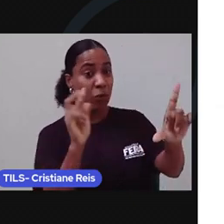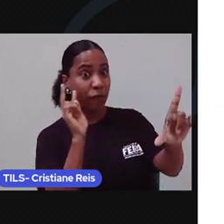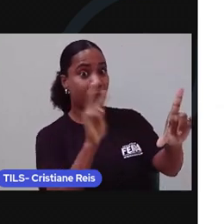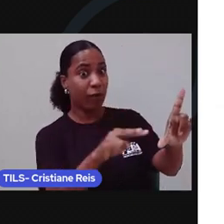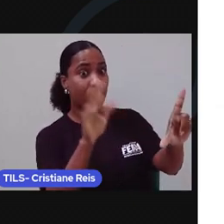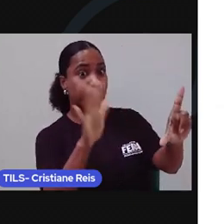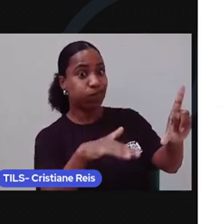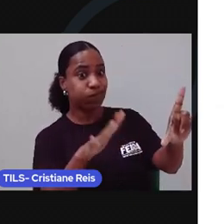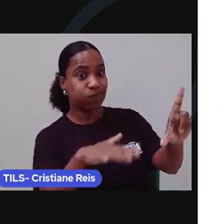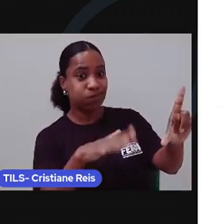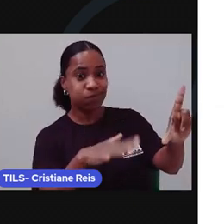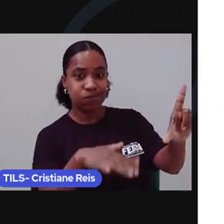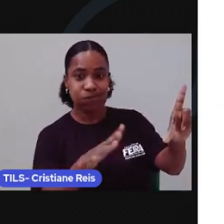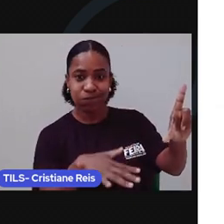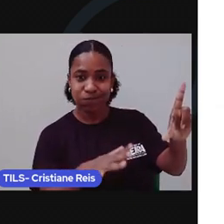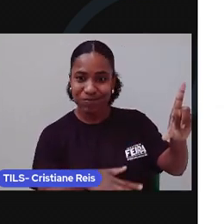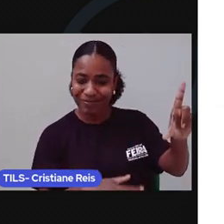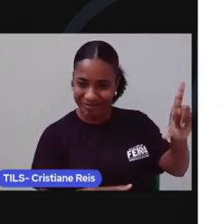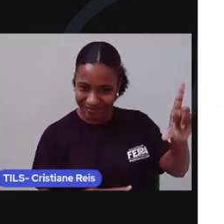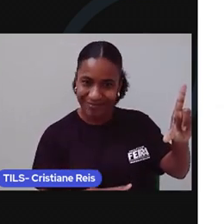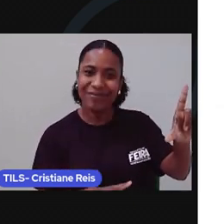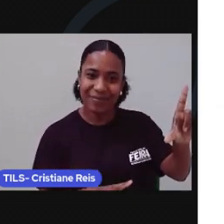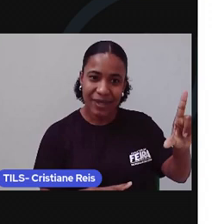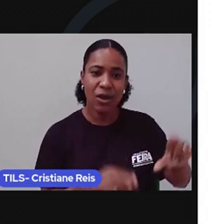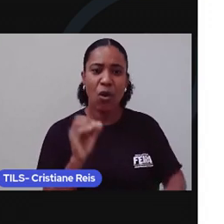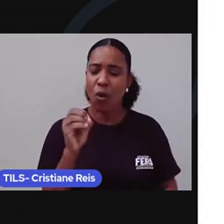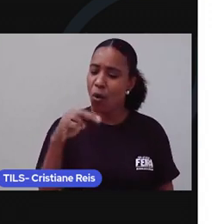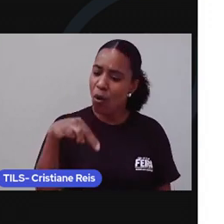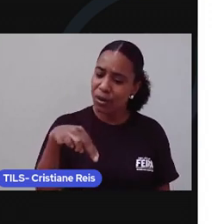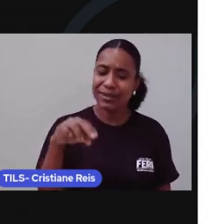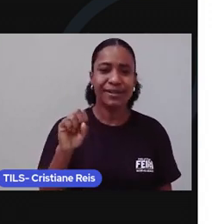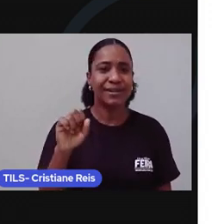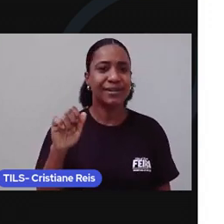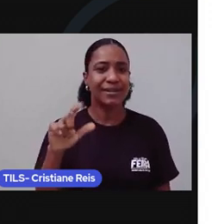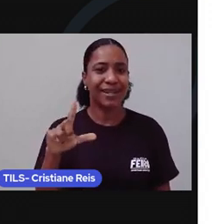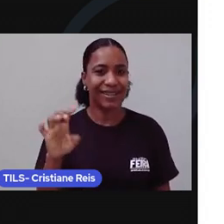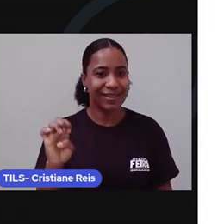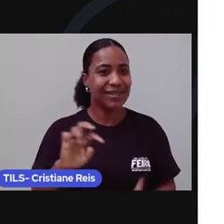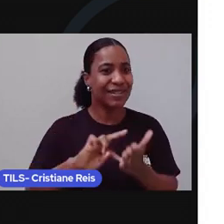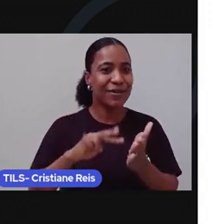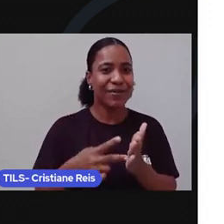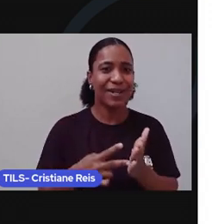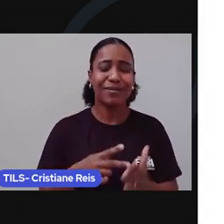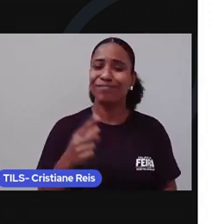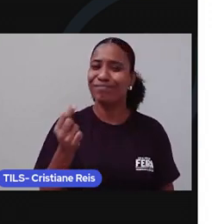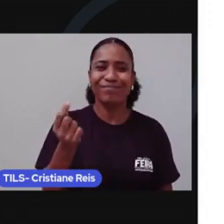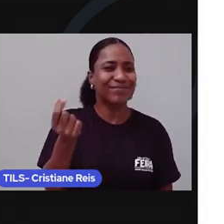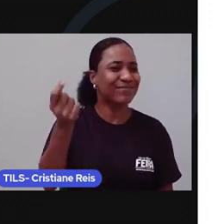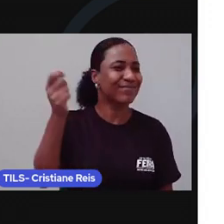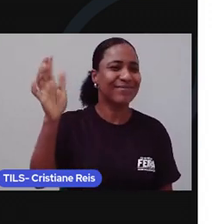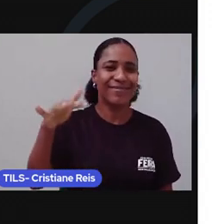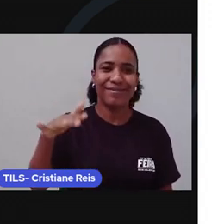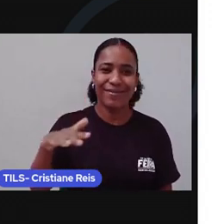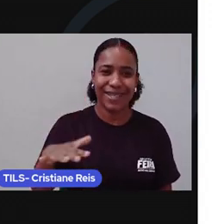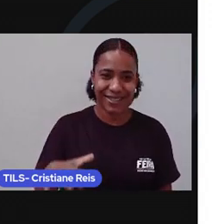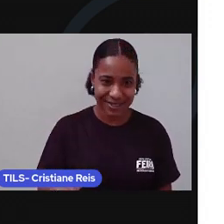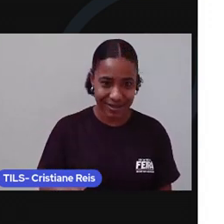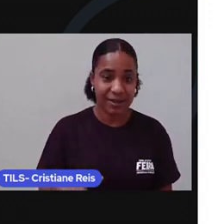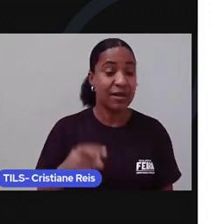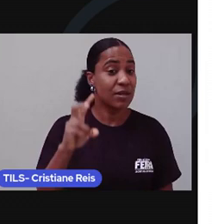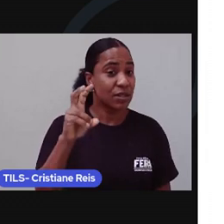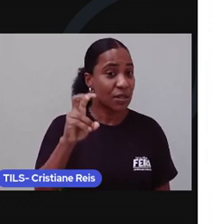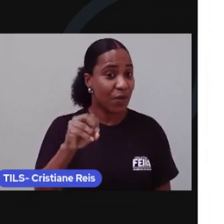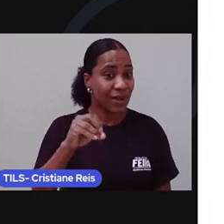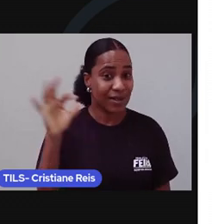Na verdade, quando algo está on sale, significa que está em promoção. E quando um produto está com desconto,